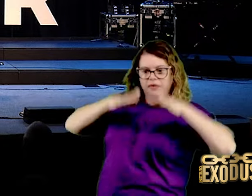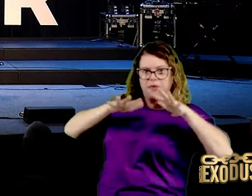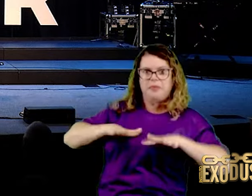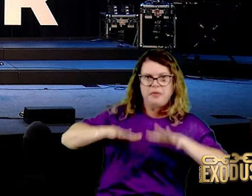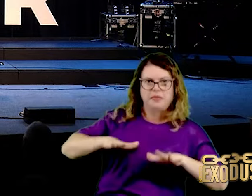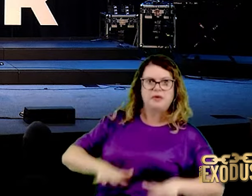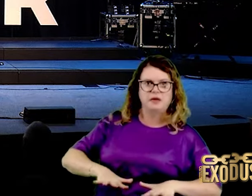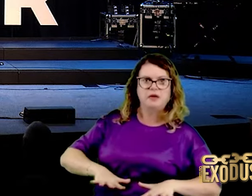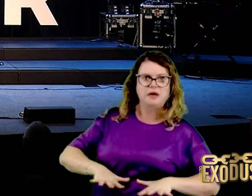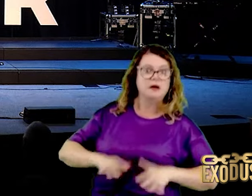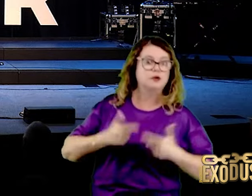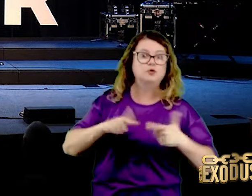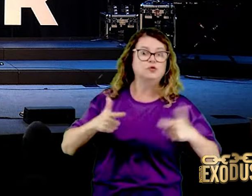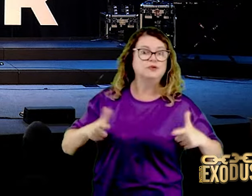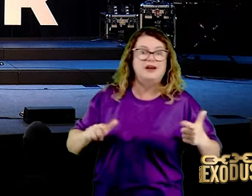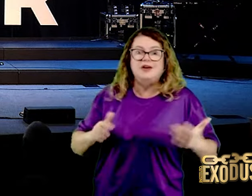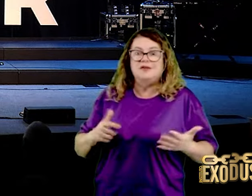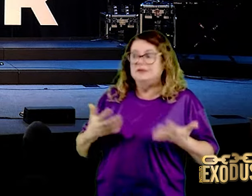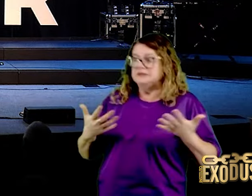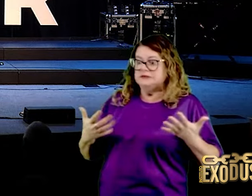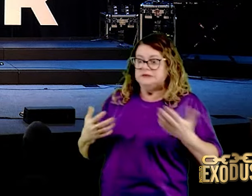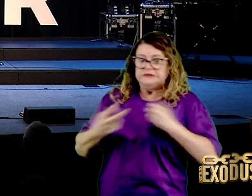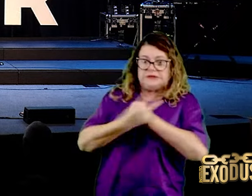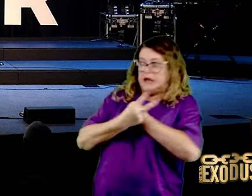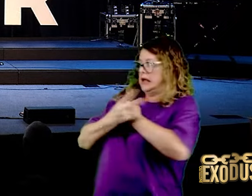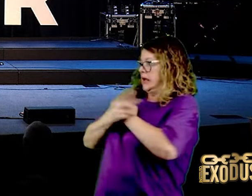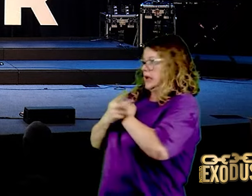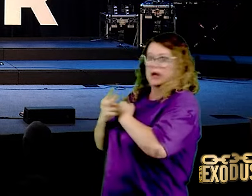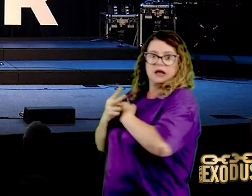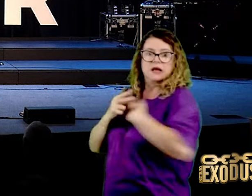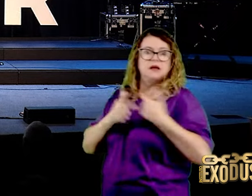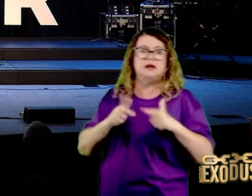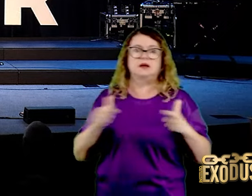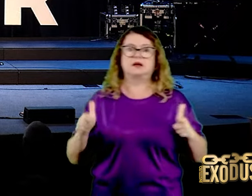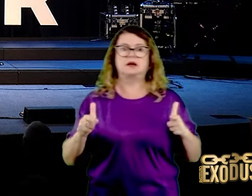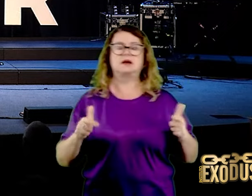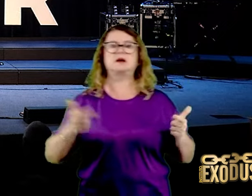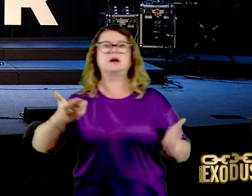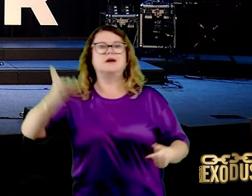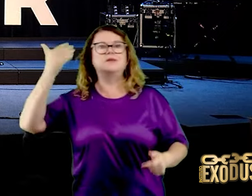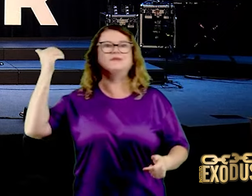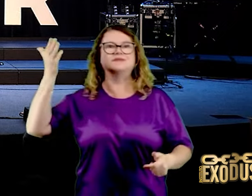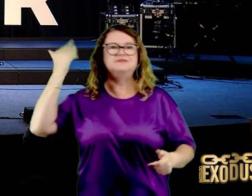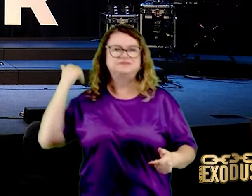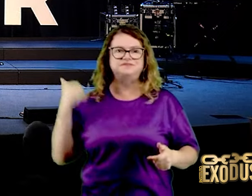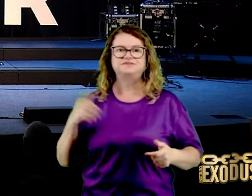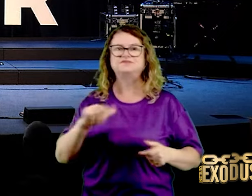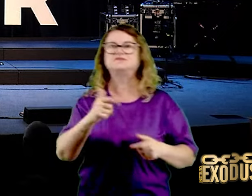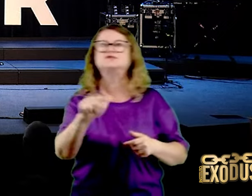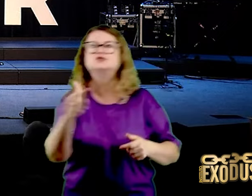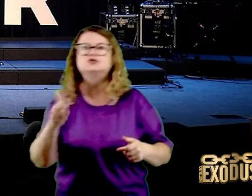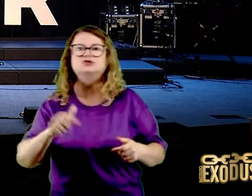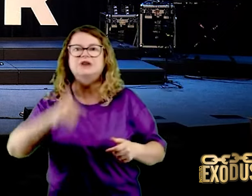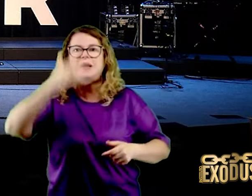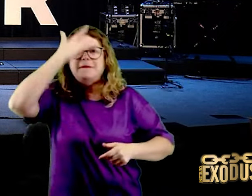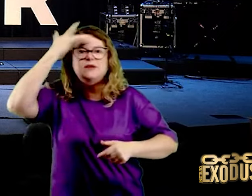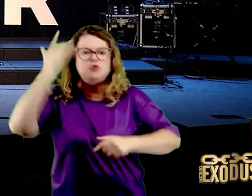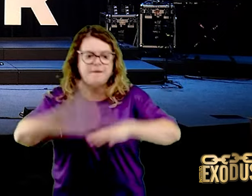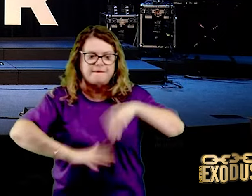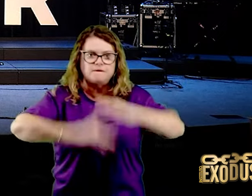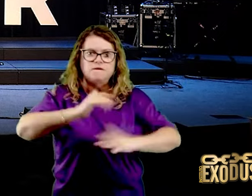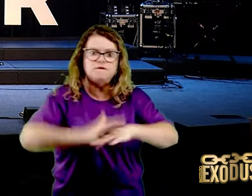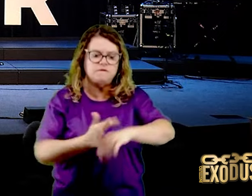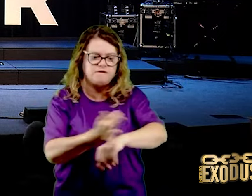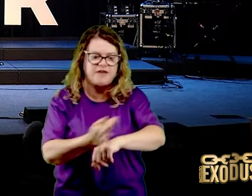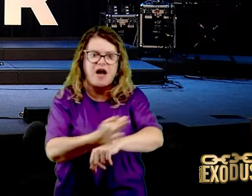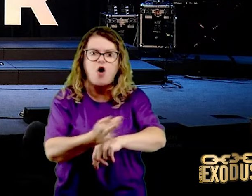como se defender. Naquela época não havia nem mesmo um único ferreiro em toda a terra de Israel. Pois os